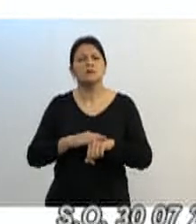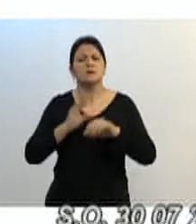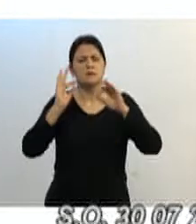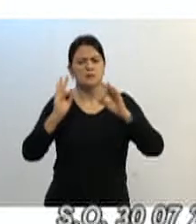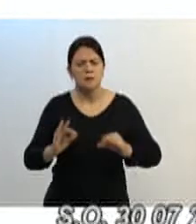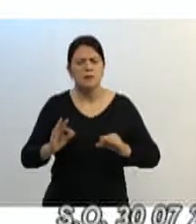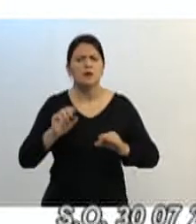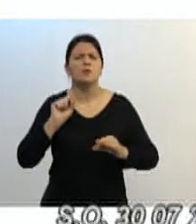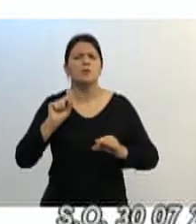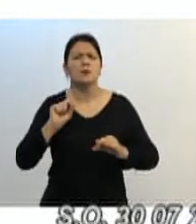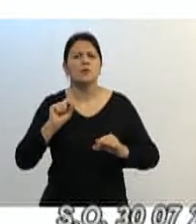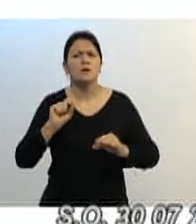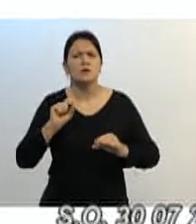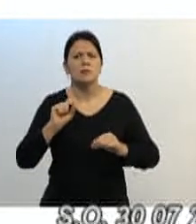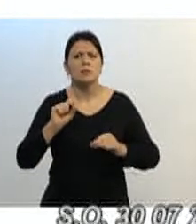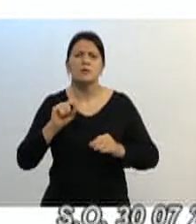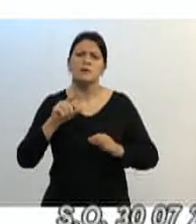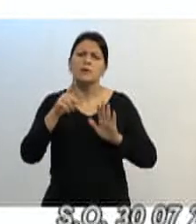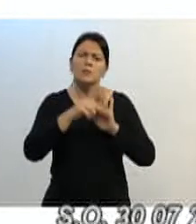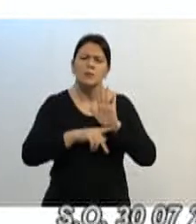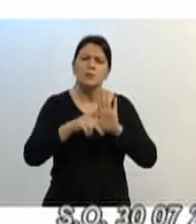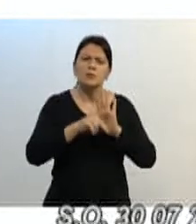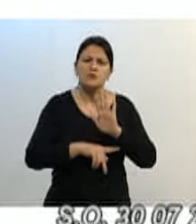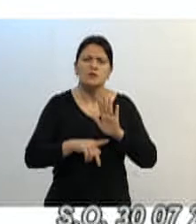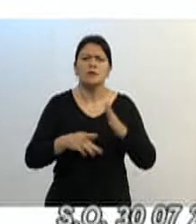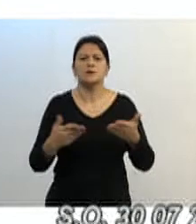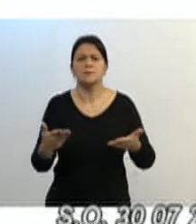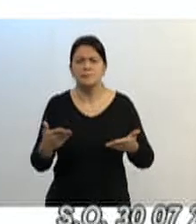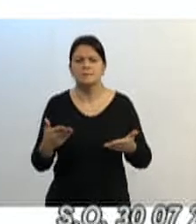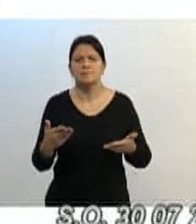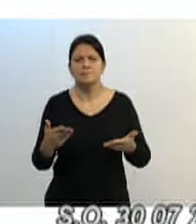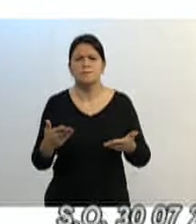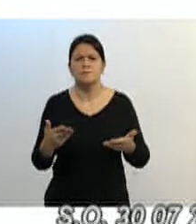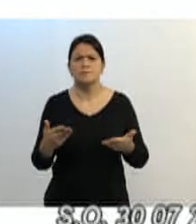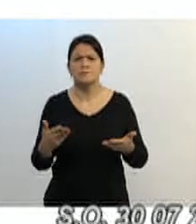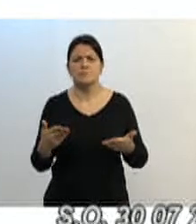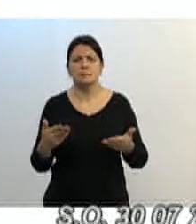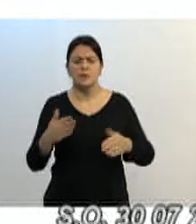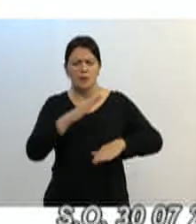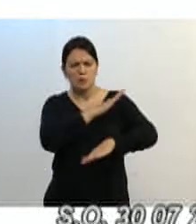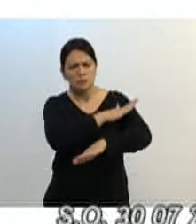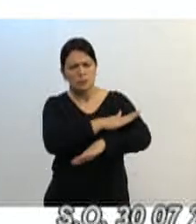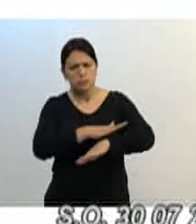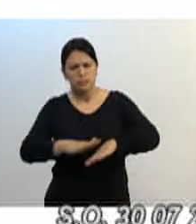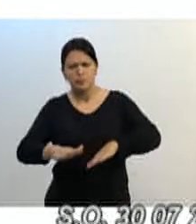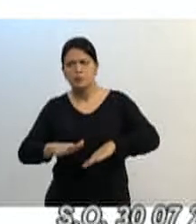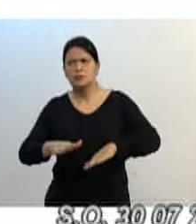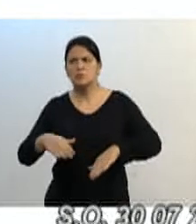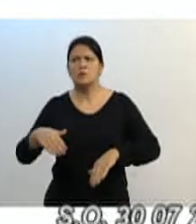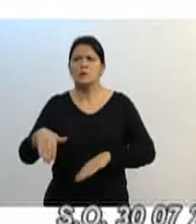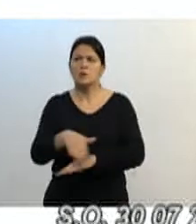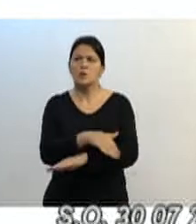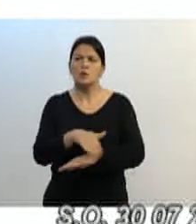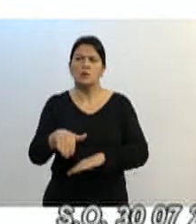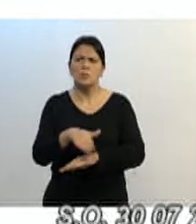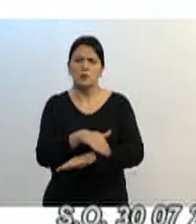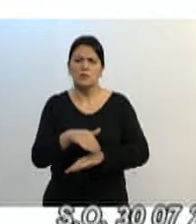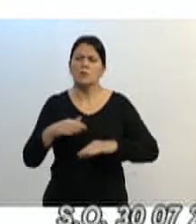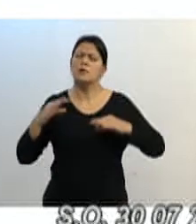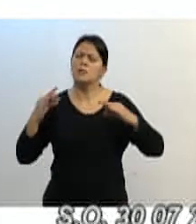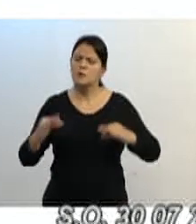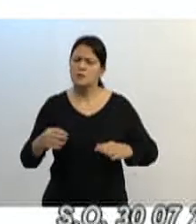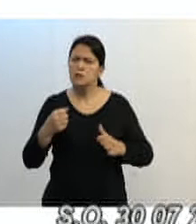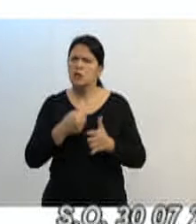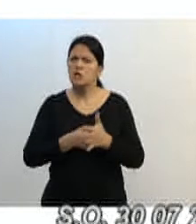de encaminhar o projeto, encaminhar para que seja asfaltada a rua, e com certeza cobrar